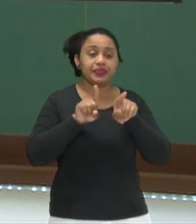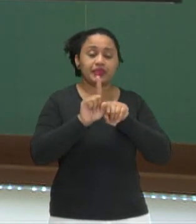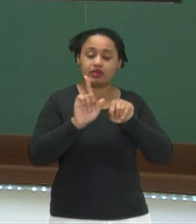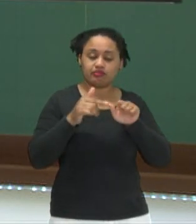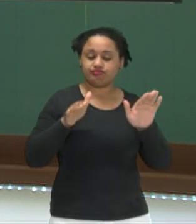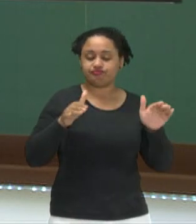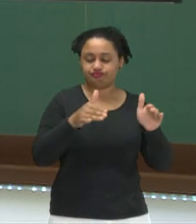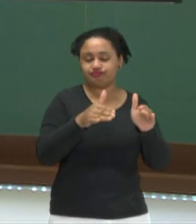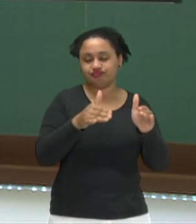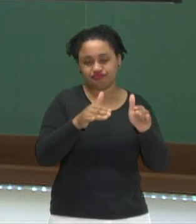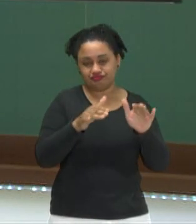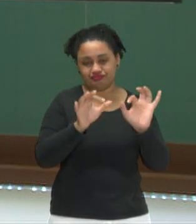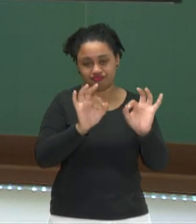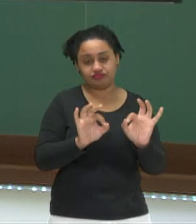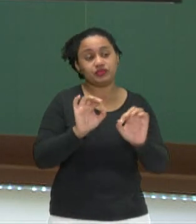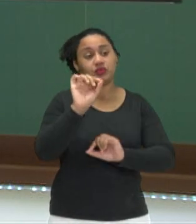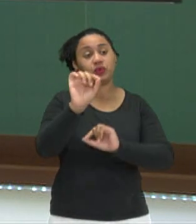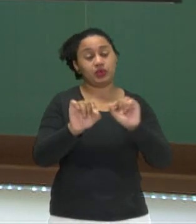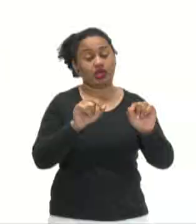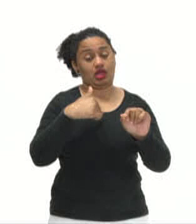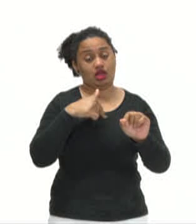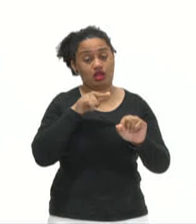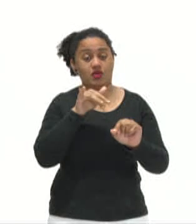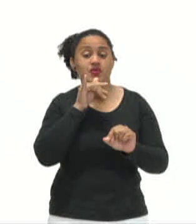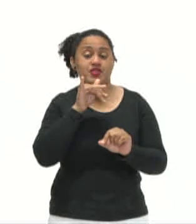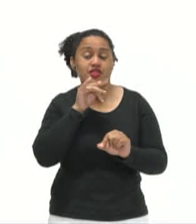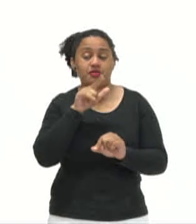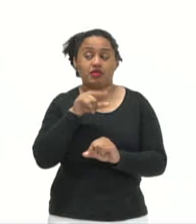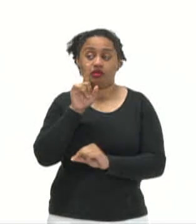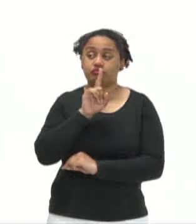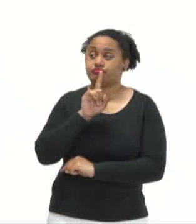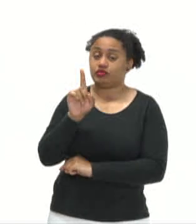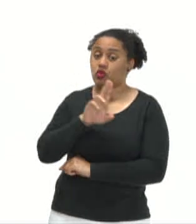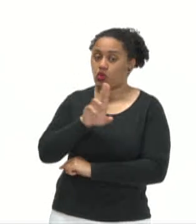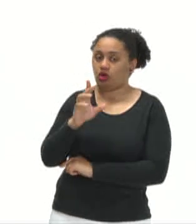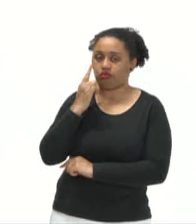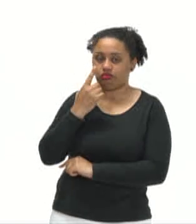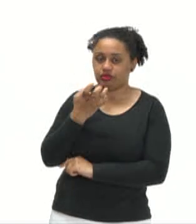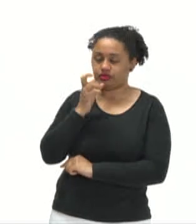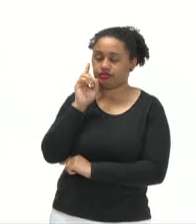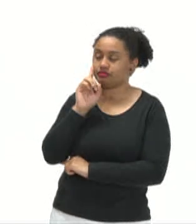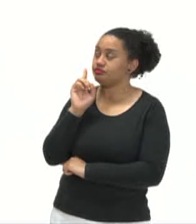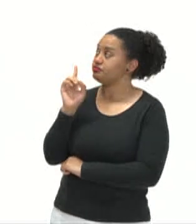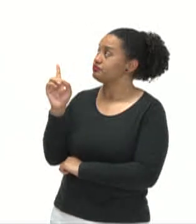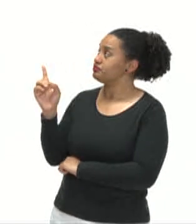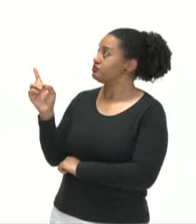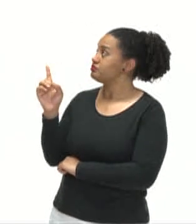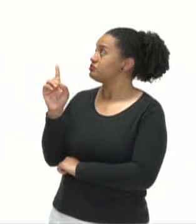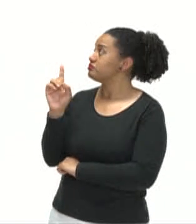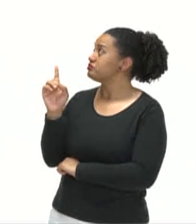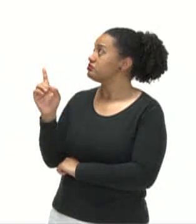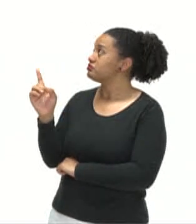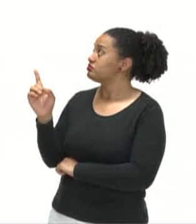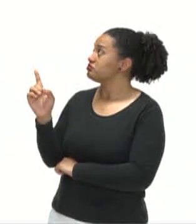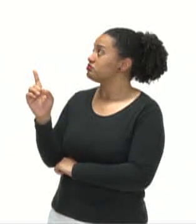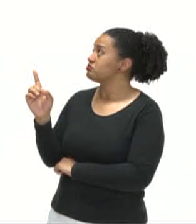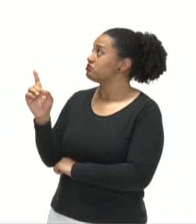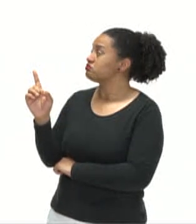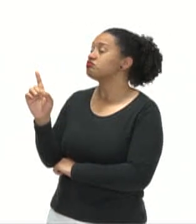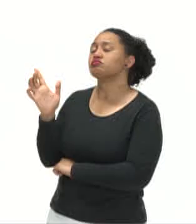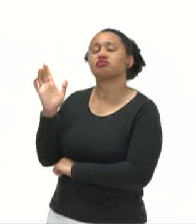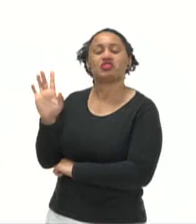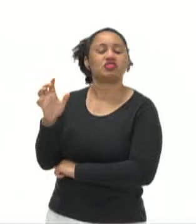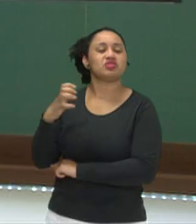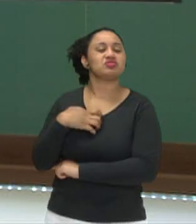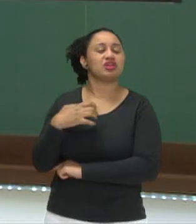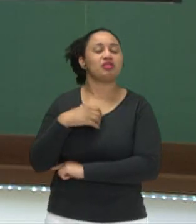especiais, que é o caso aqui do paralelepípedo. Paralelepípedo, eu digo, talvez seja o formato de embalagem